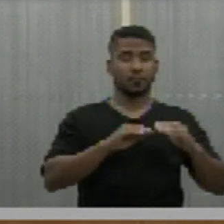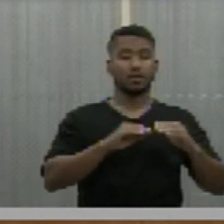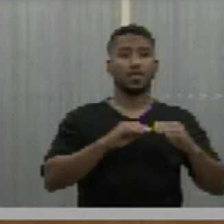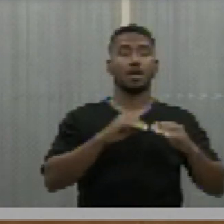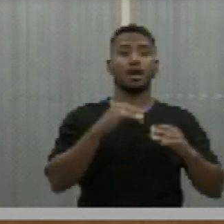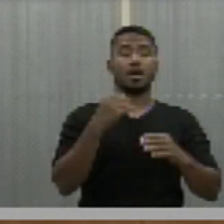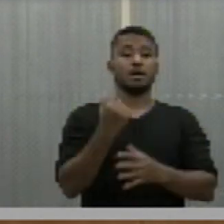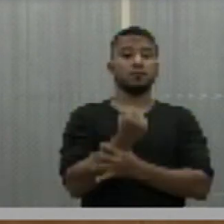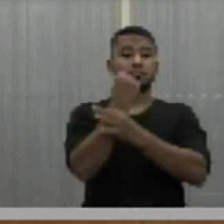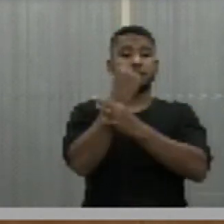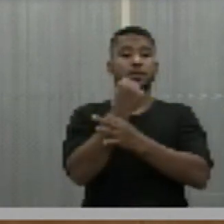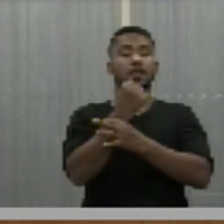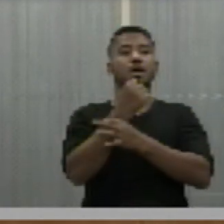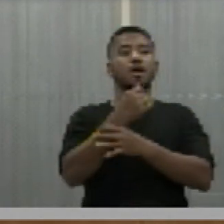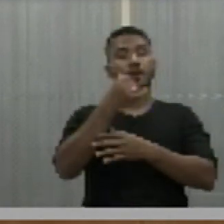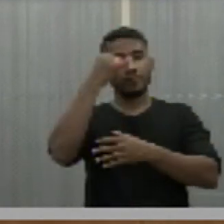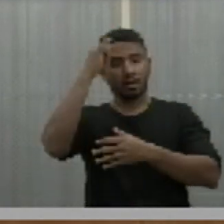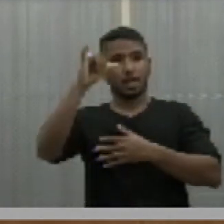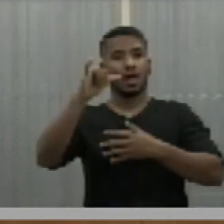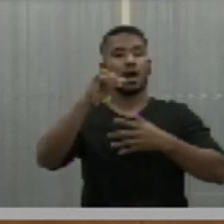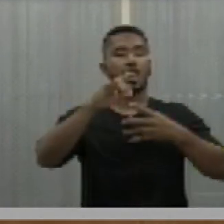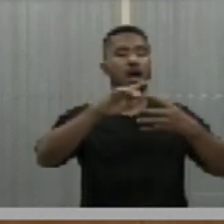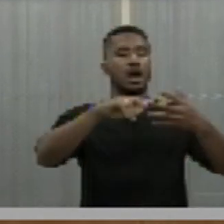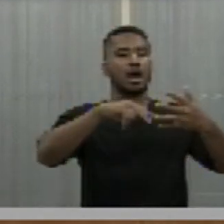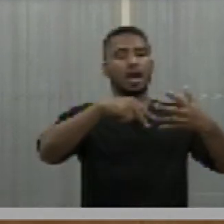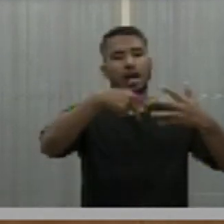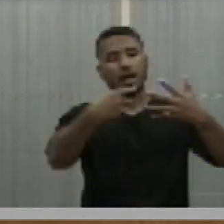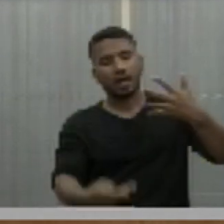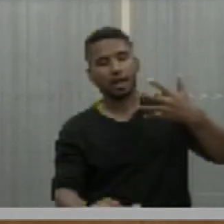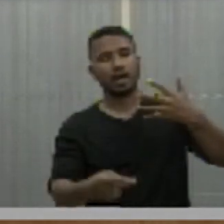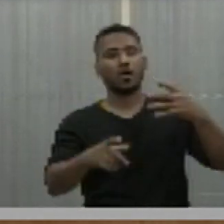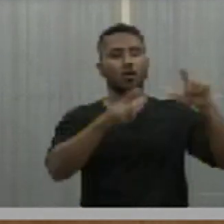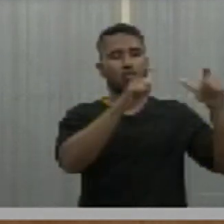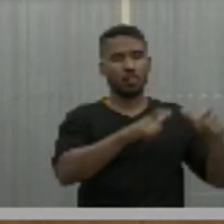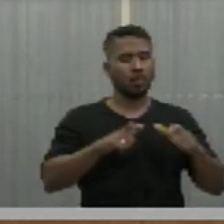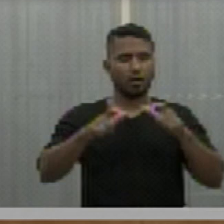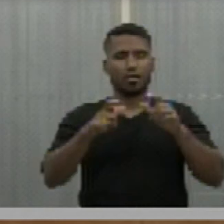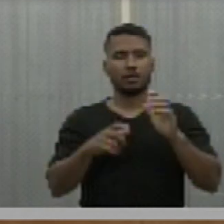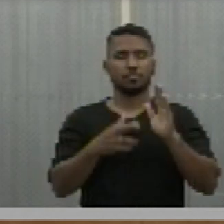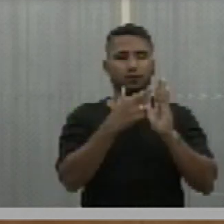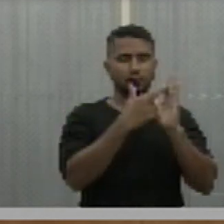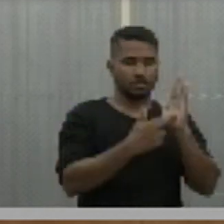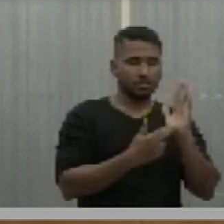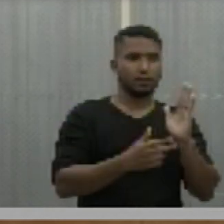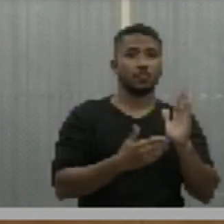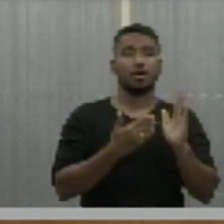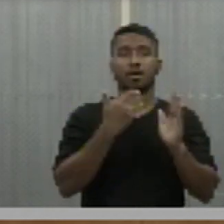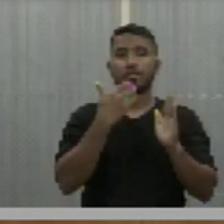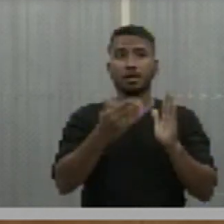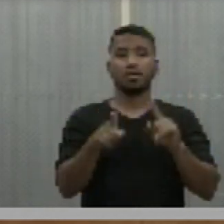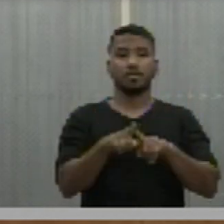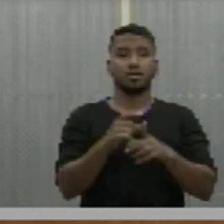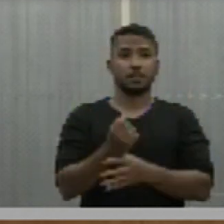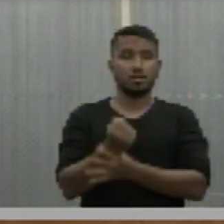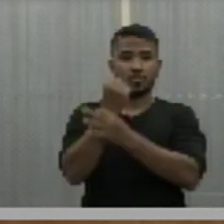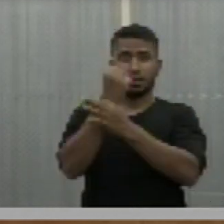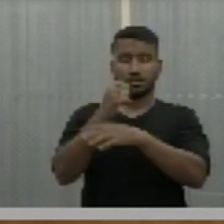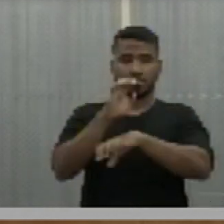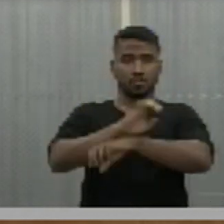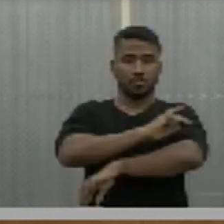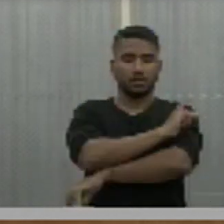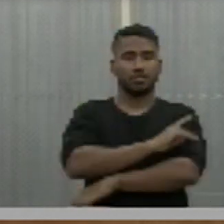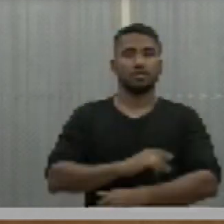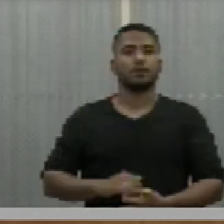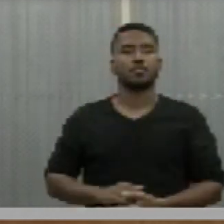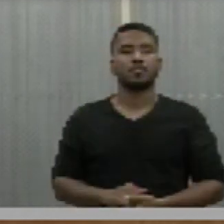quedas em áreas de convivência, no caso e locais que especifica. E dá fim de segurança no âmbito do Estado do Piauí e dá